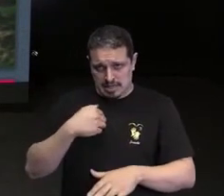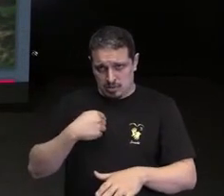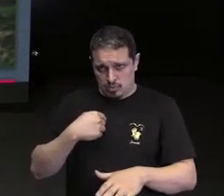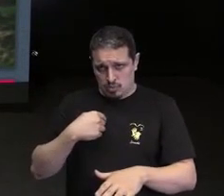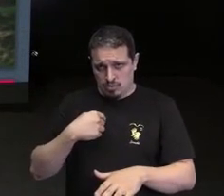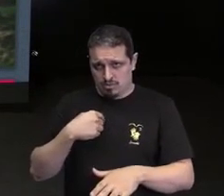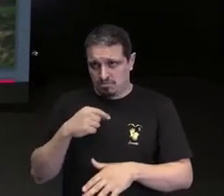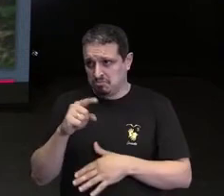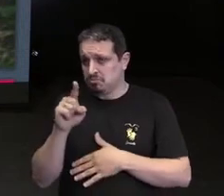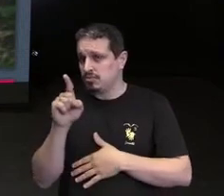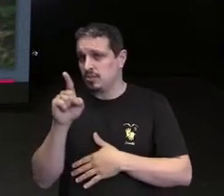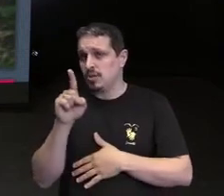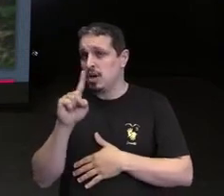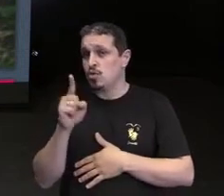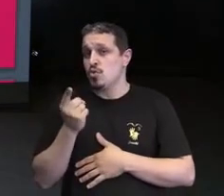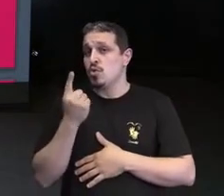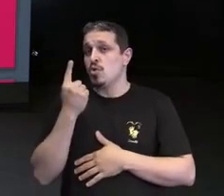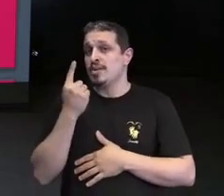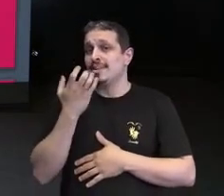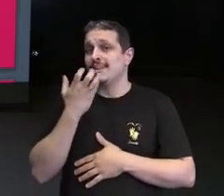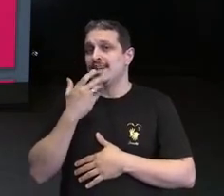trás. Obrigado.